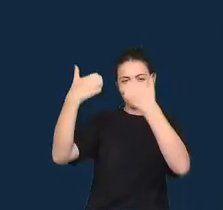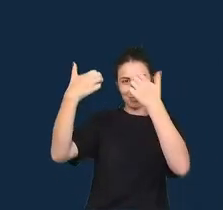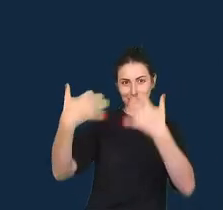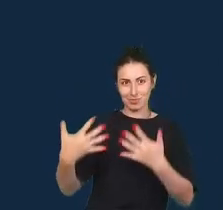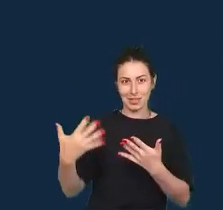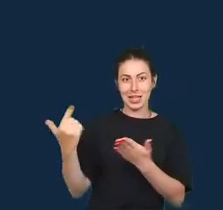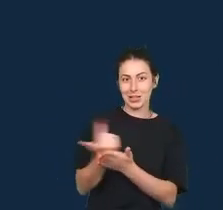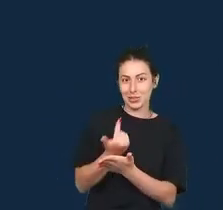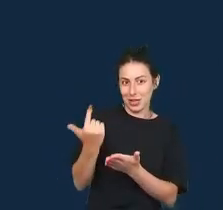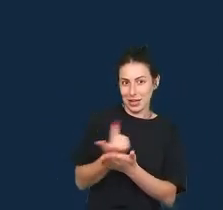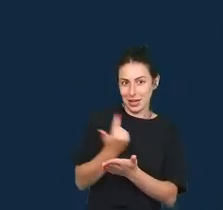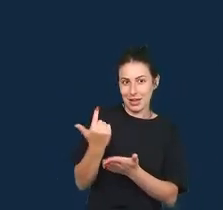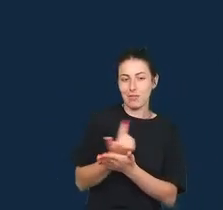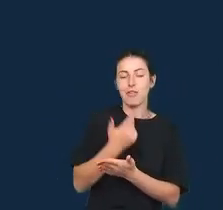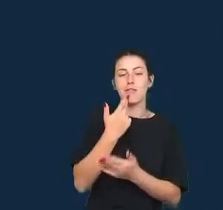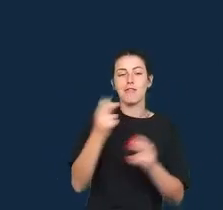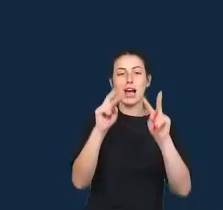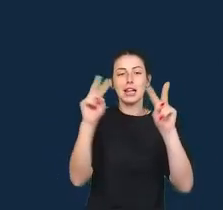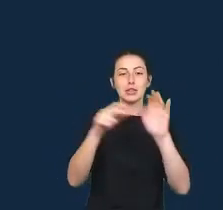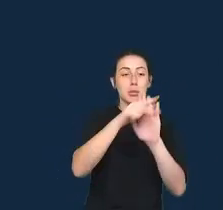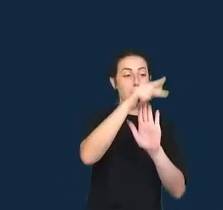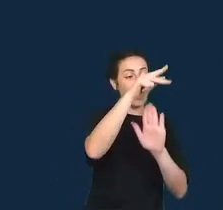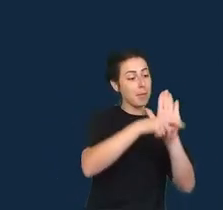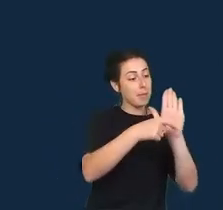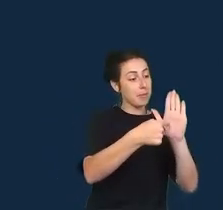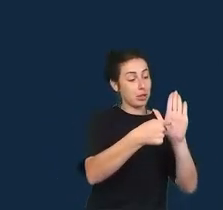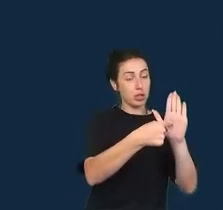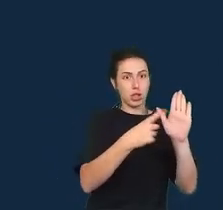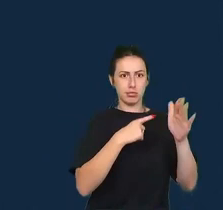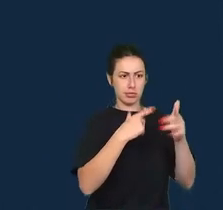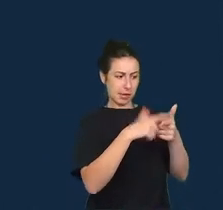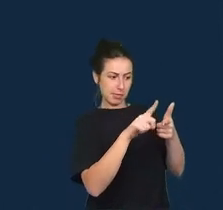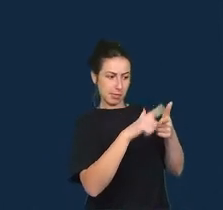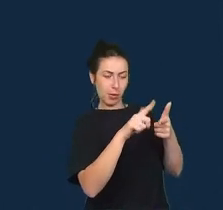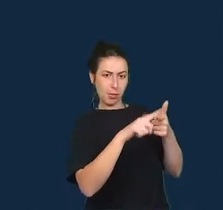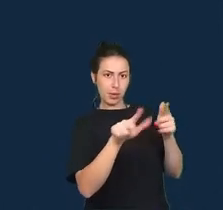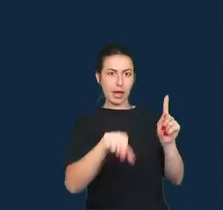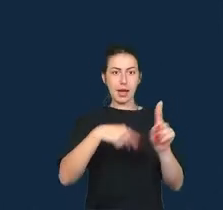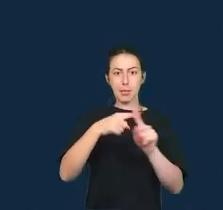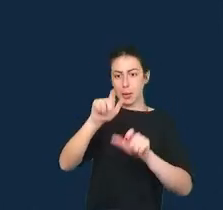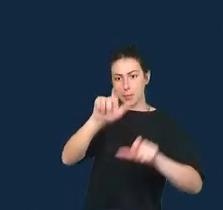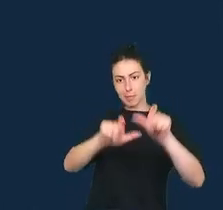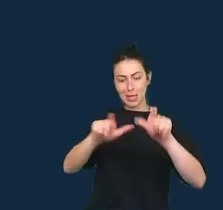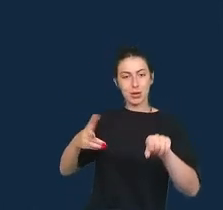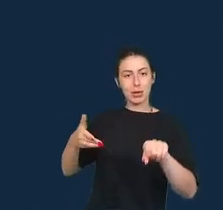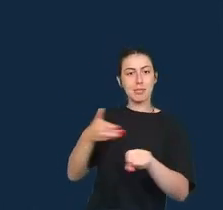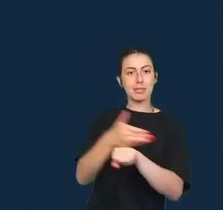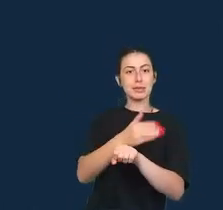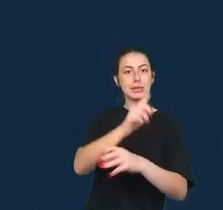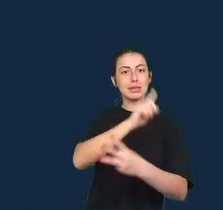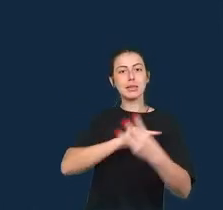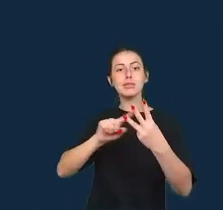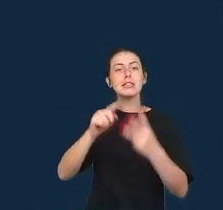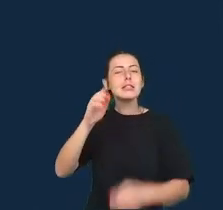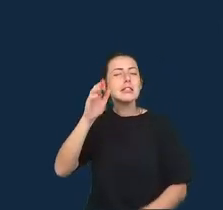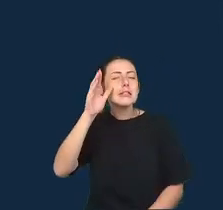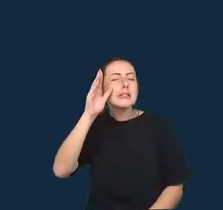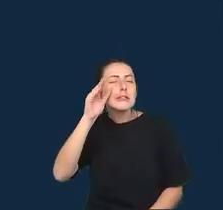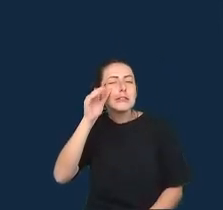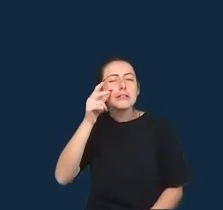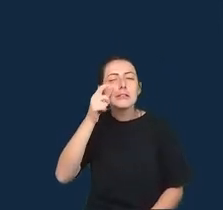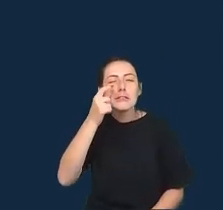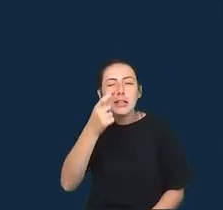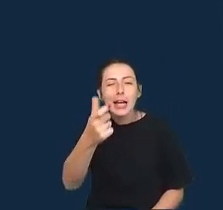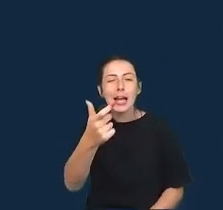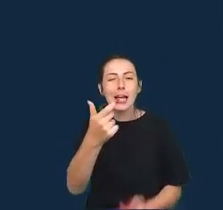alinhar projetos com problemas, atores e interesses marginalizados por arranjos